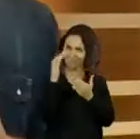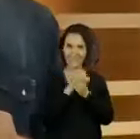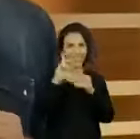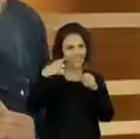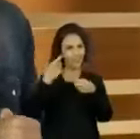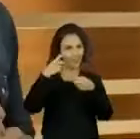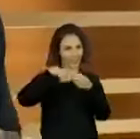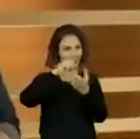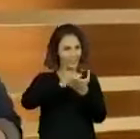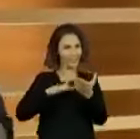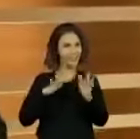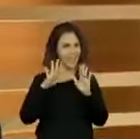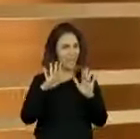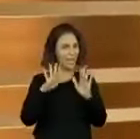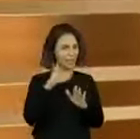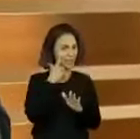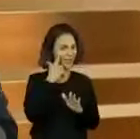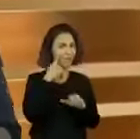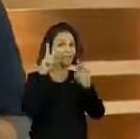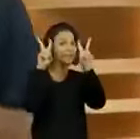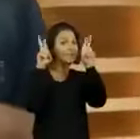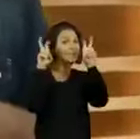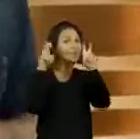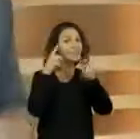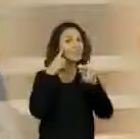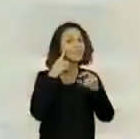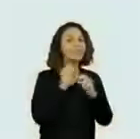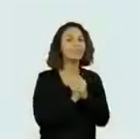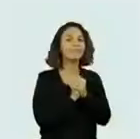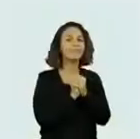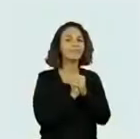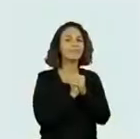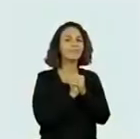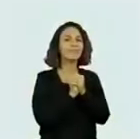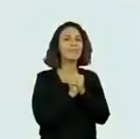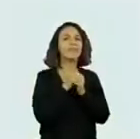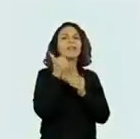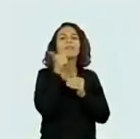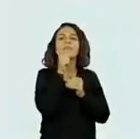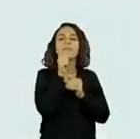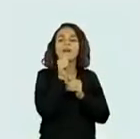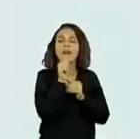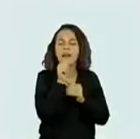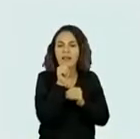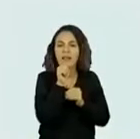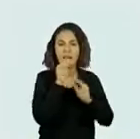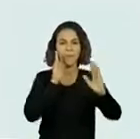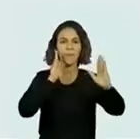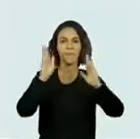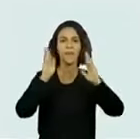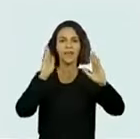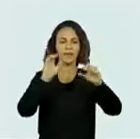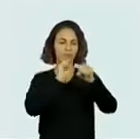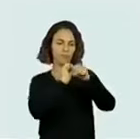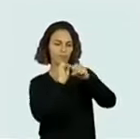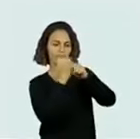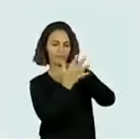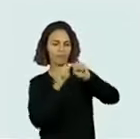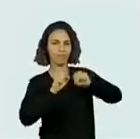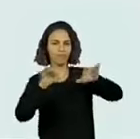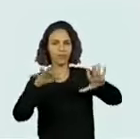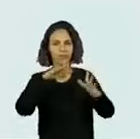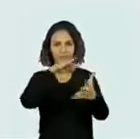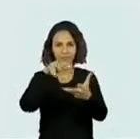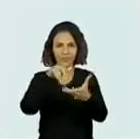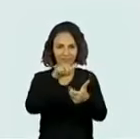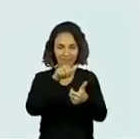eu volto nas atividades, vocês já viram. Olha só, olha o título do poema dela. Mãe em tempos de pandemia. Eu acho que isso simboliza muito bem